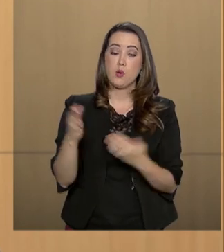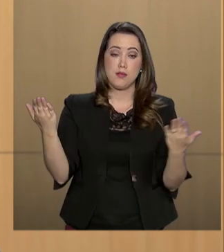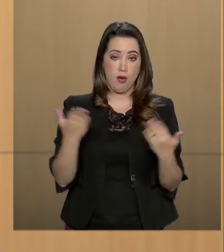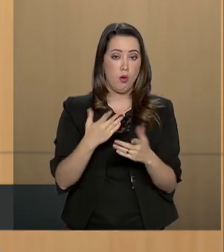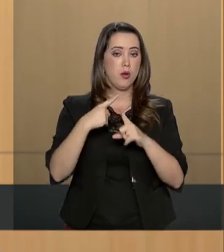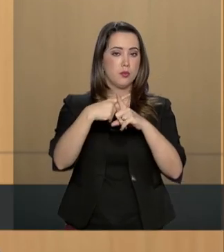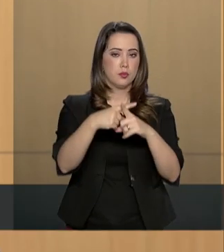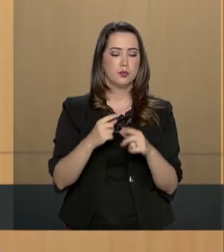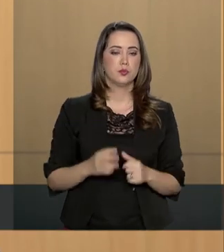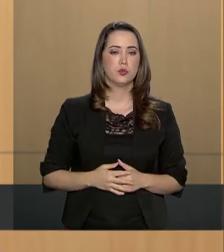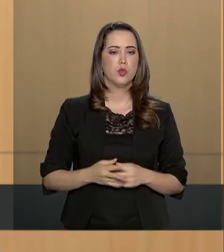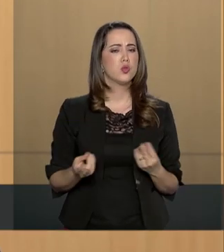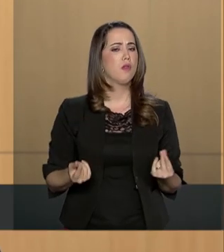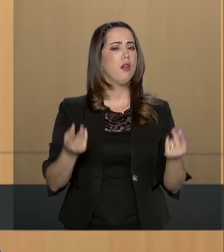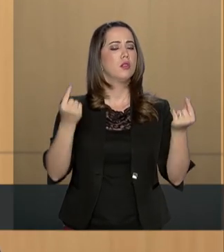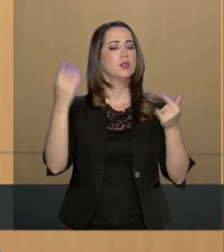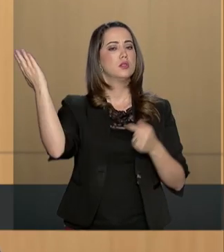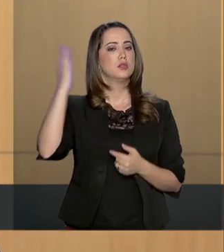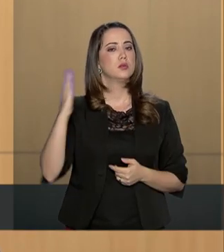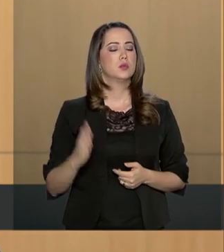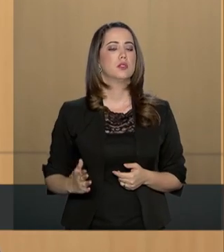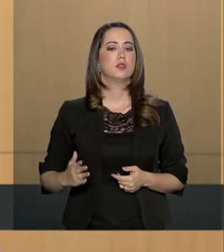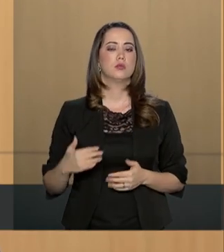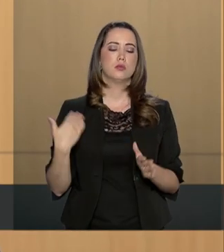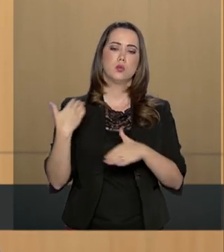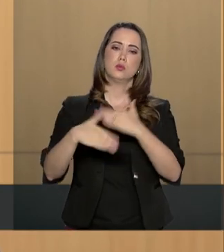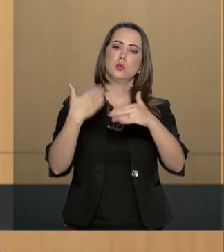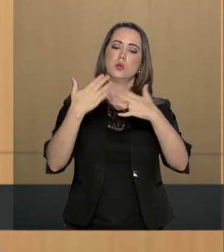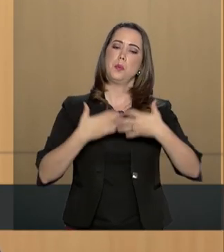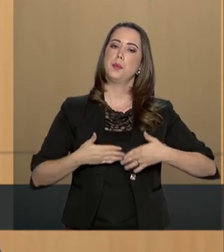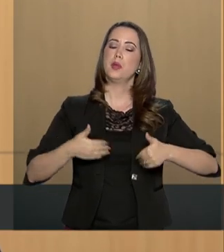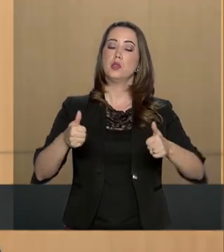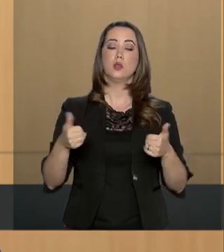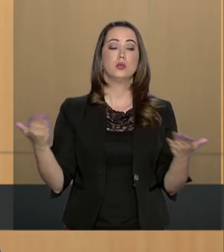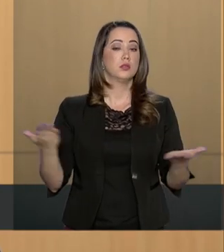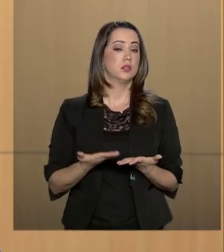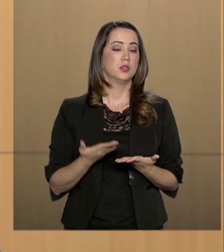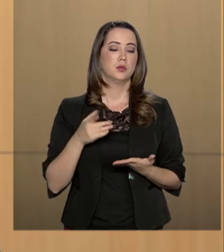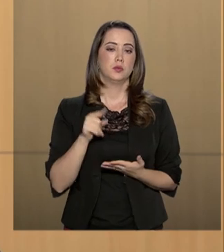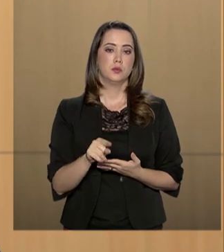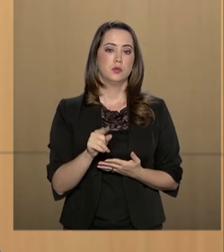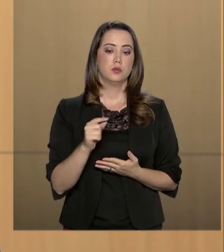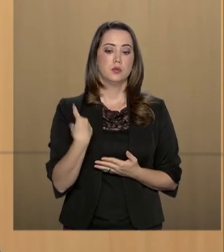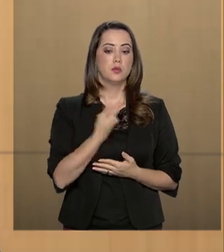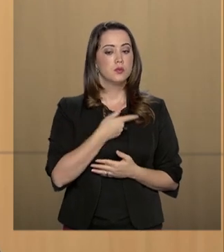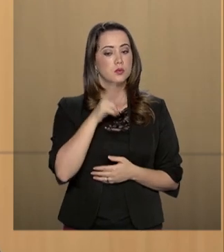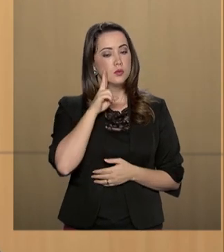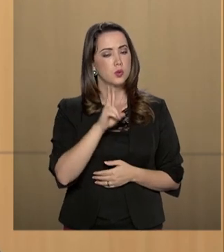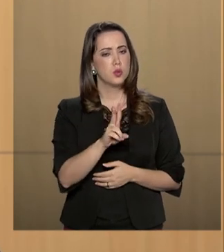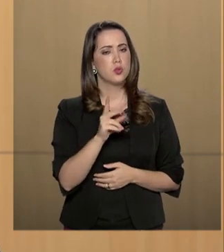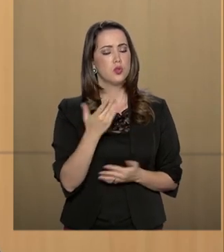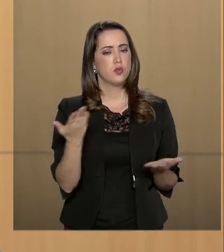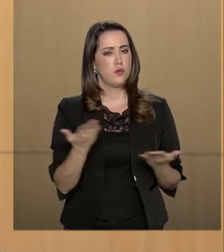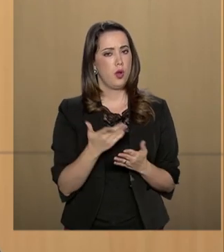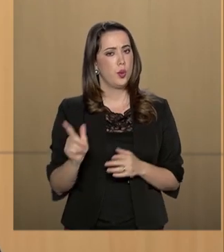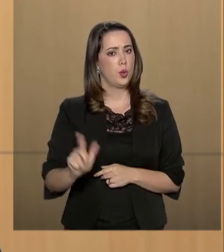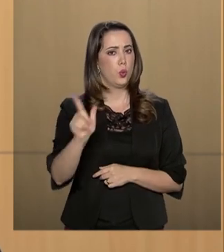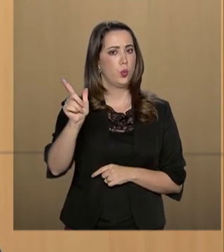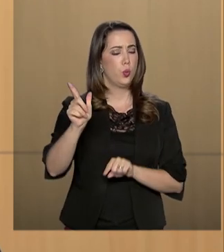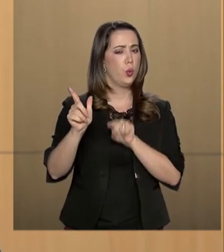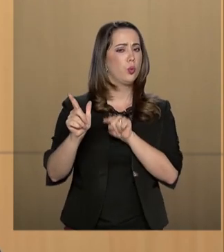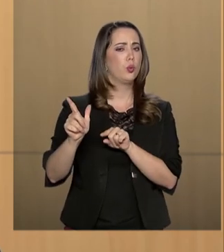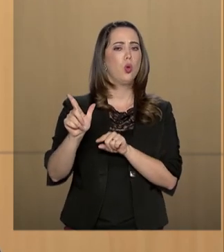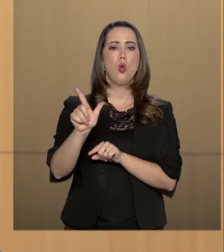valores, os ativos no Brasil se valorizaram muito. Então, o fato de que a gente está podendo ter esse lucro